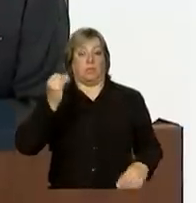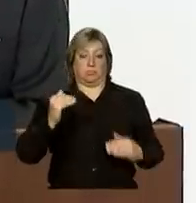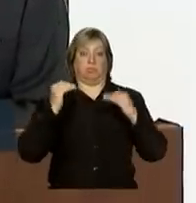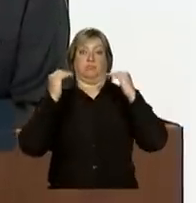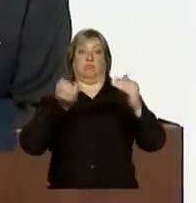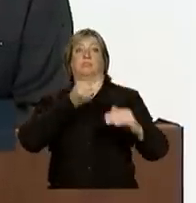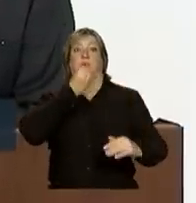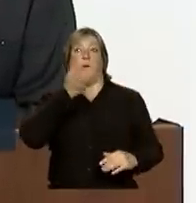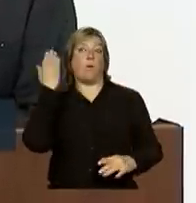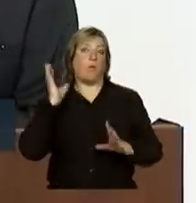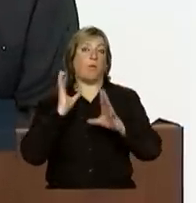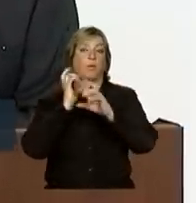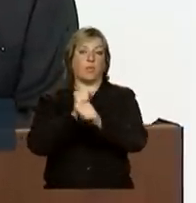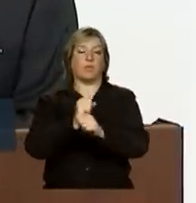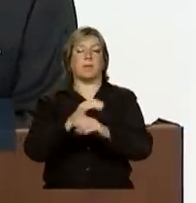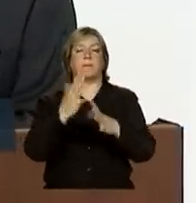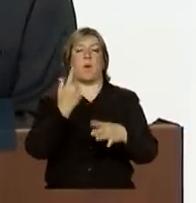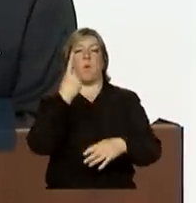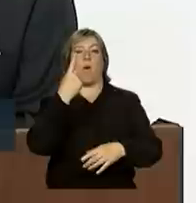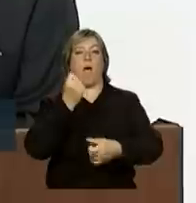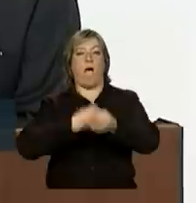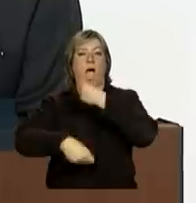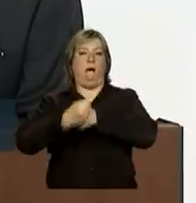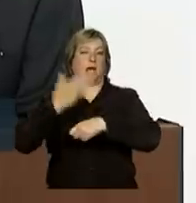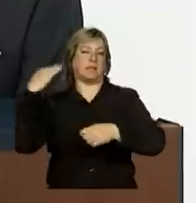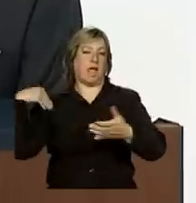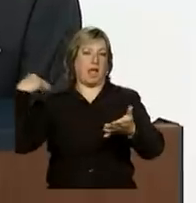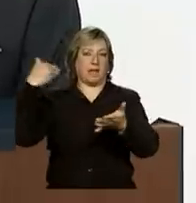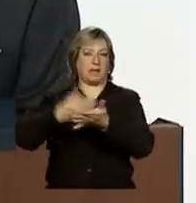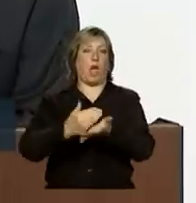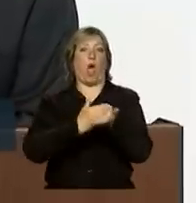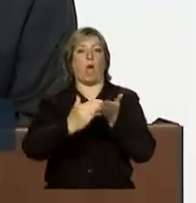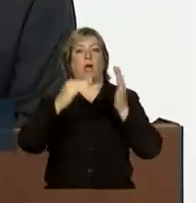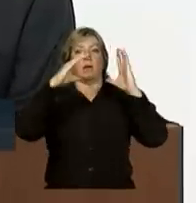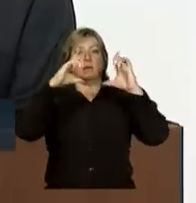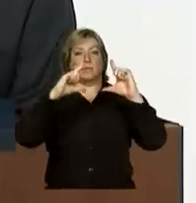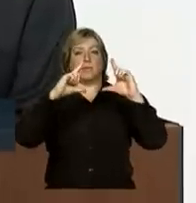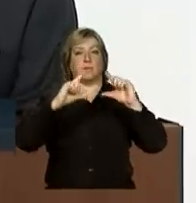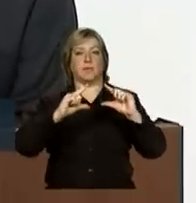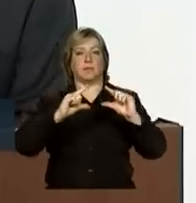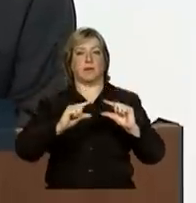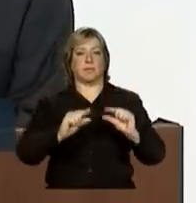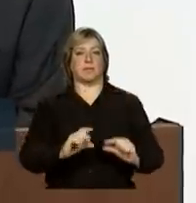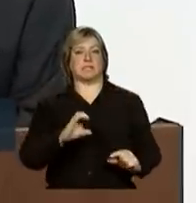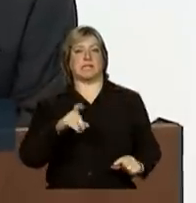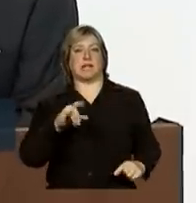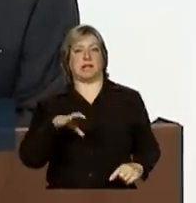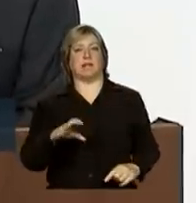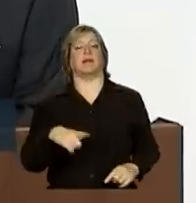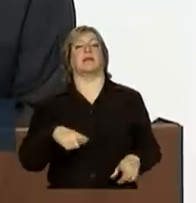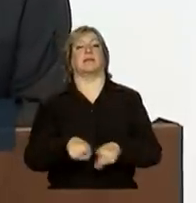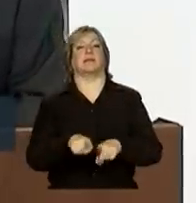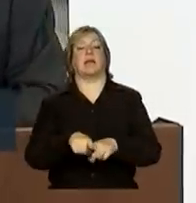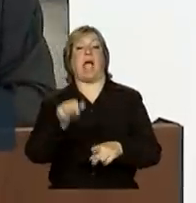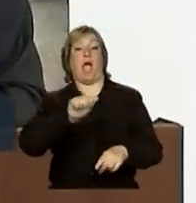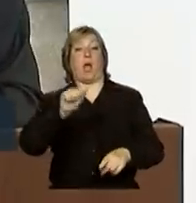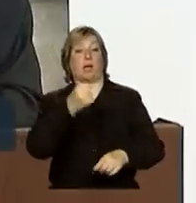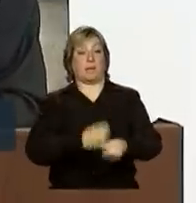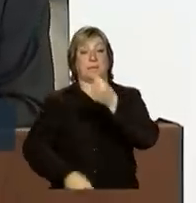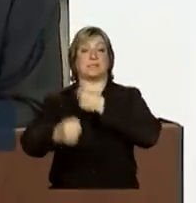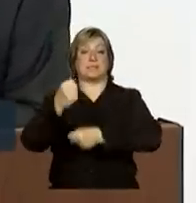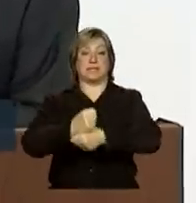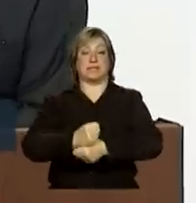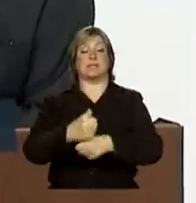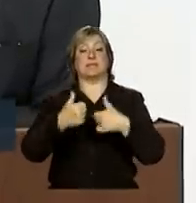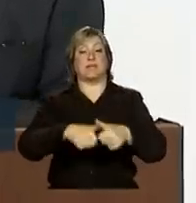faz exatamente um ano, presidenta, que começou a cair a Selic, agosto do ano passado, estávamos